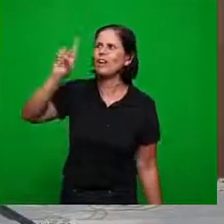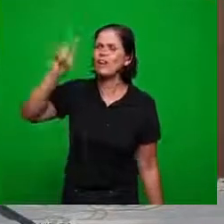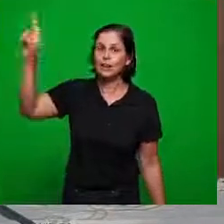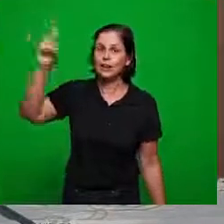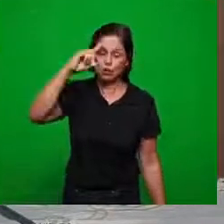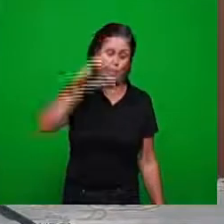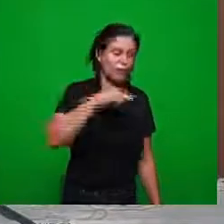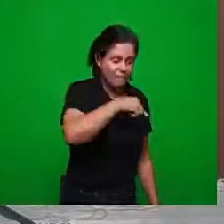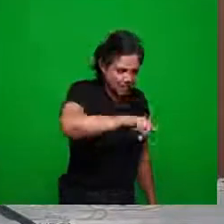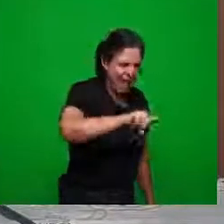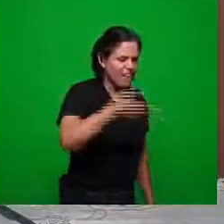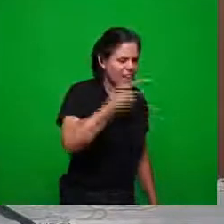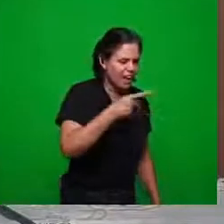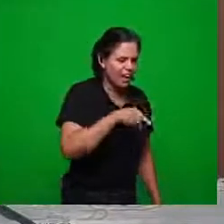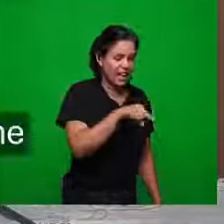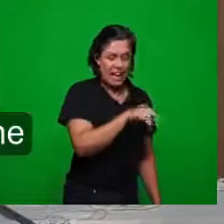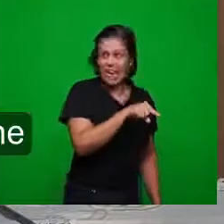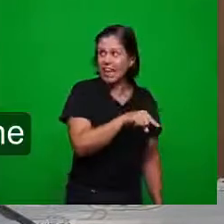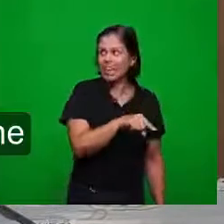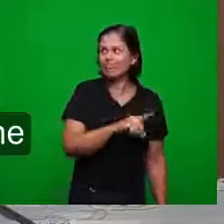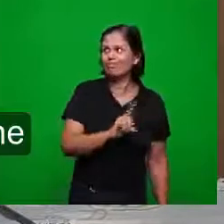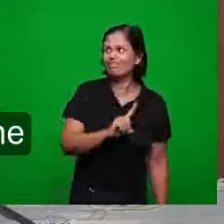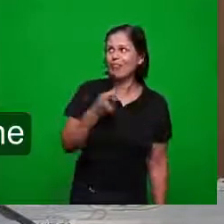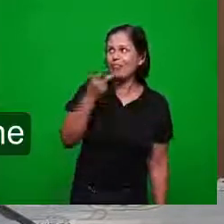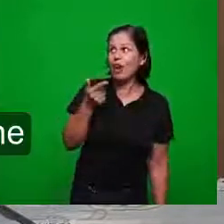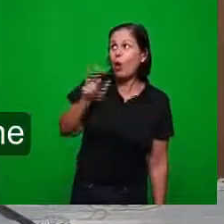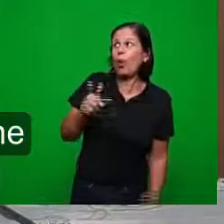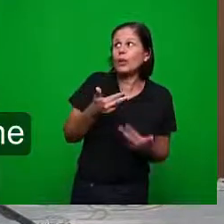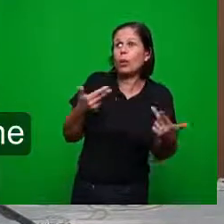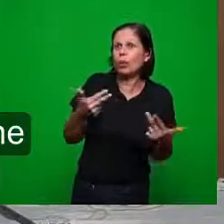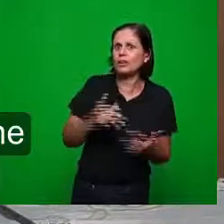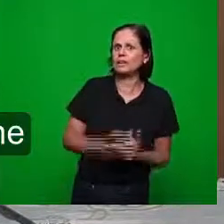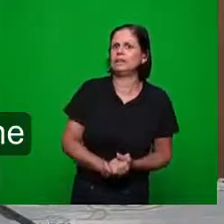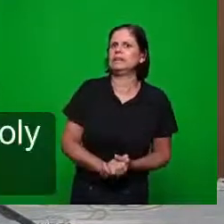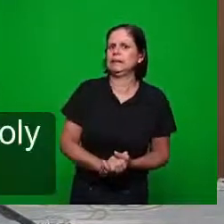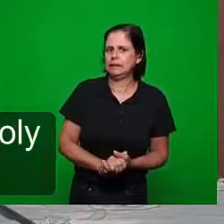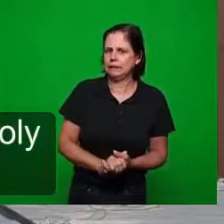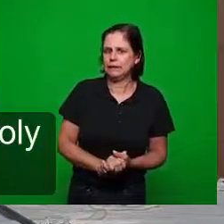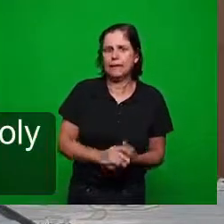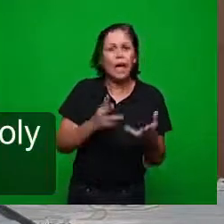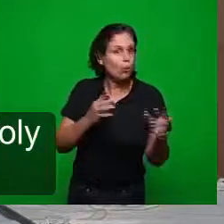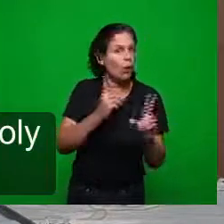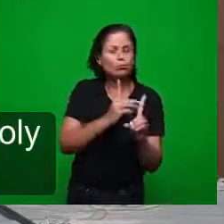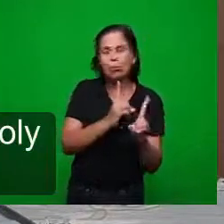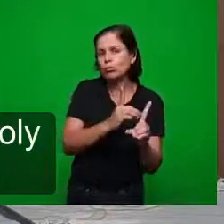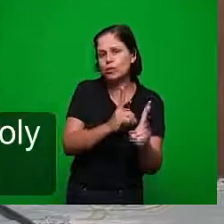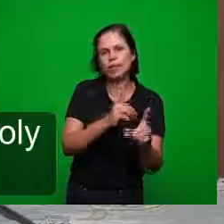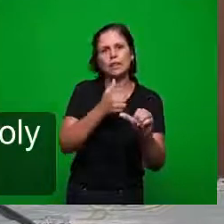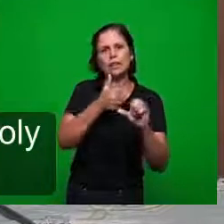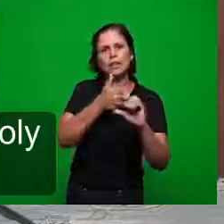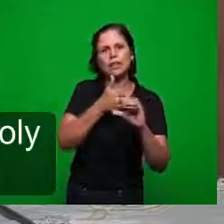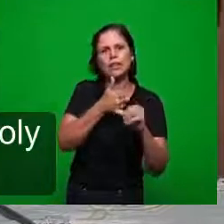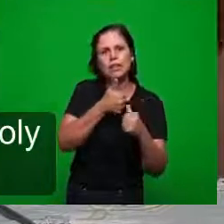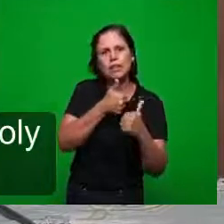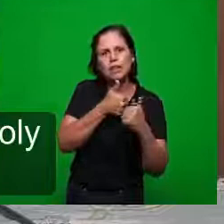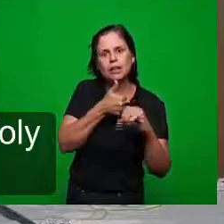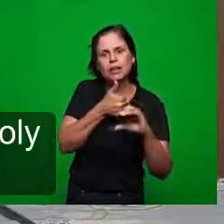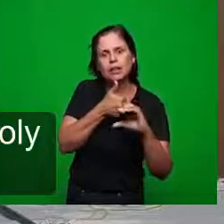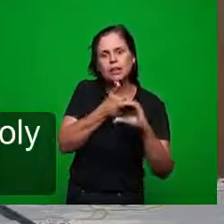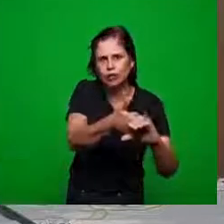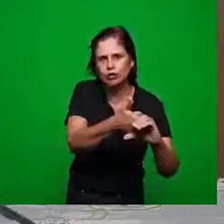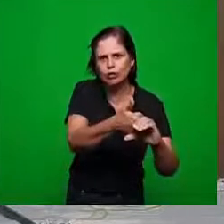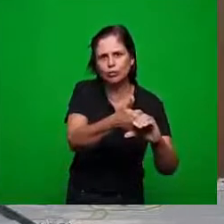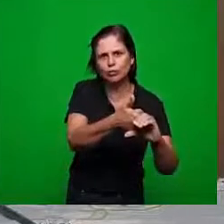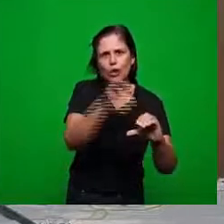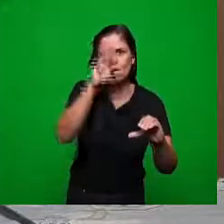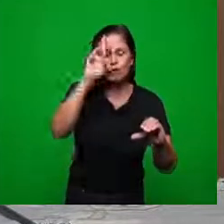Deus tinha mandado ele falar e falar outra coisa foi isso que aconteceu com a doutrina do cristianismo ali Deus orientou pelo